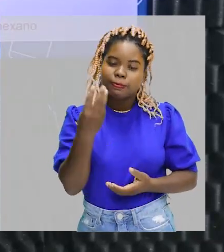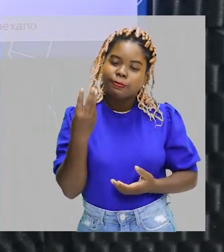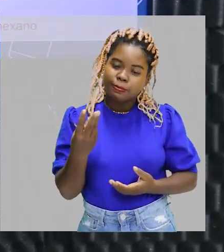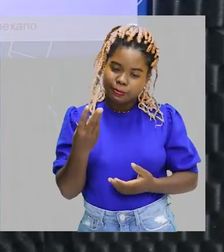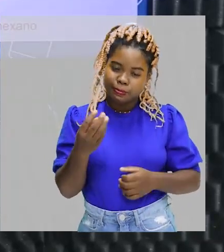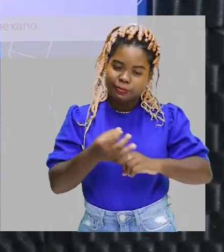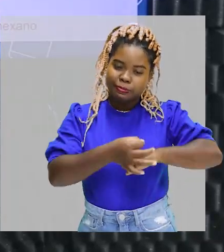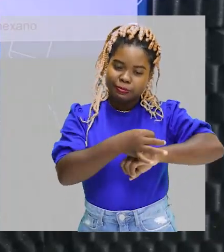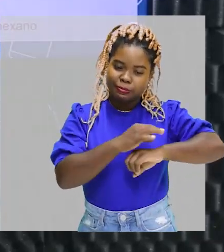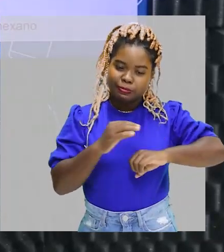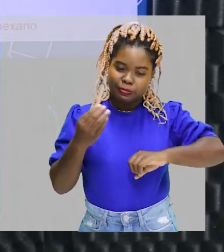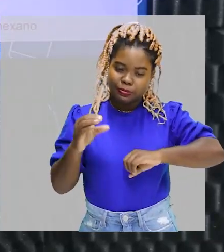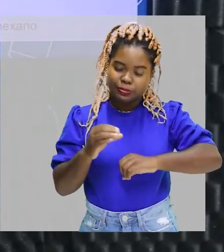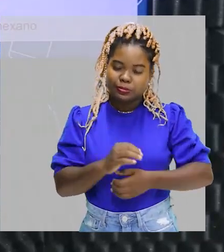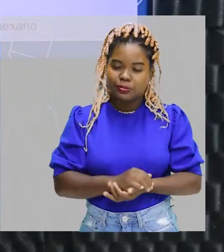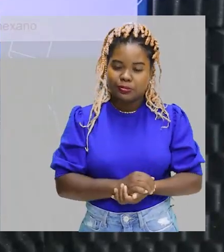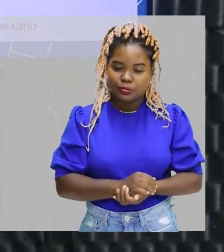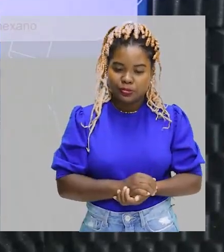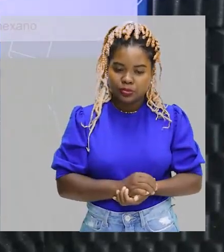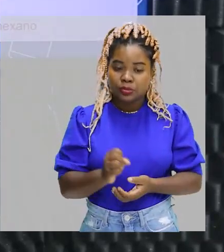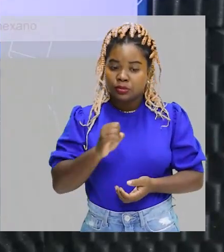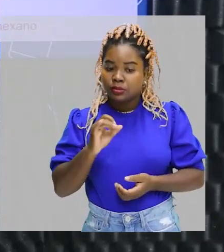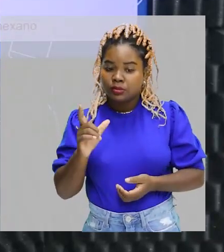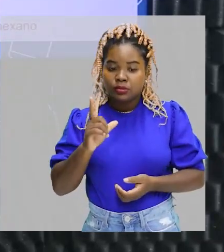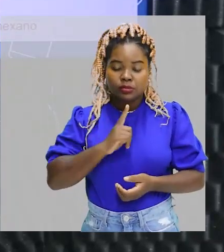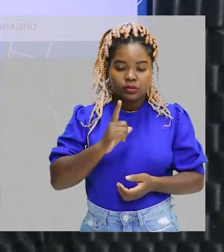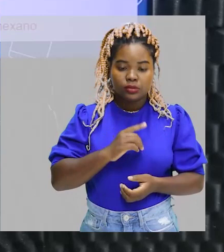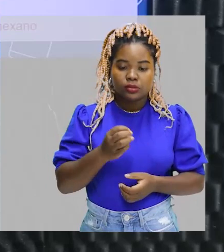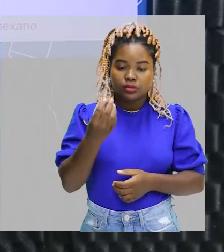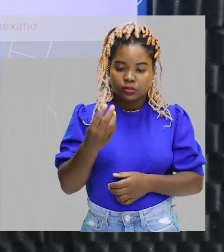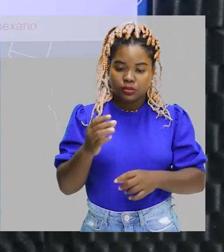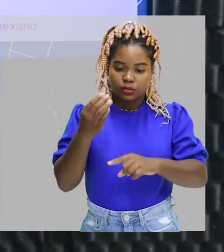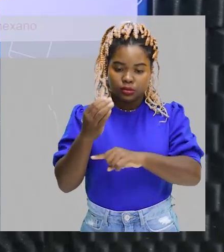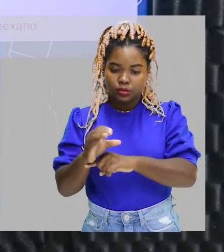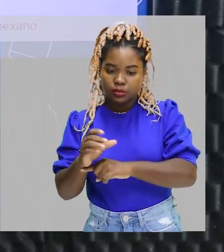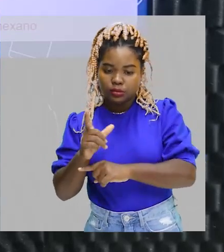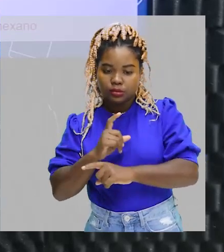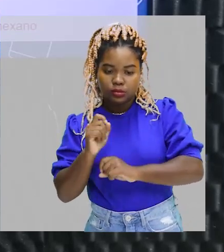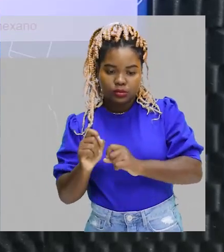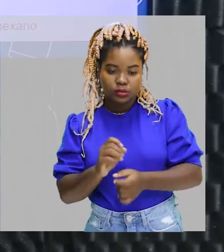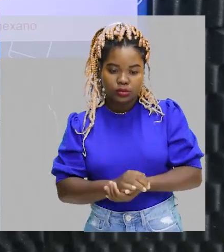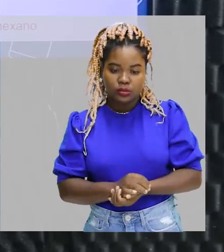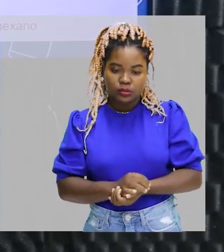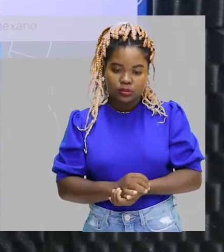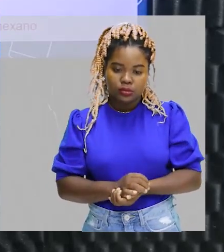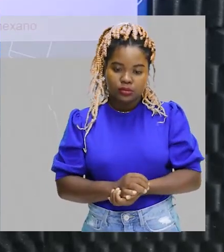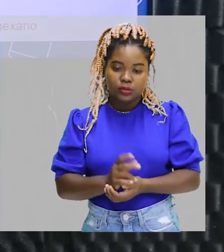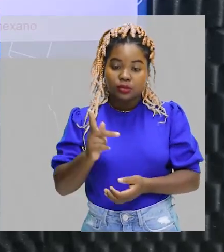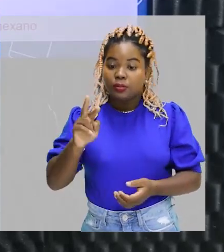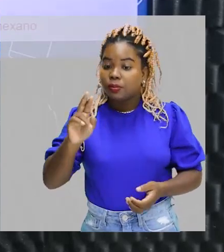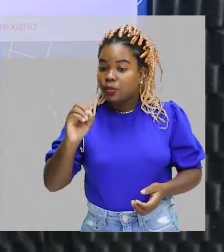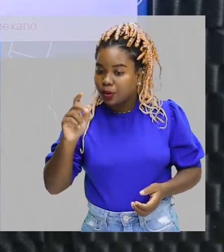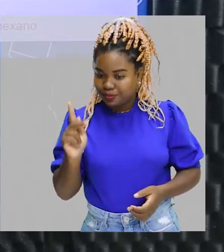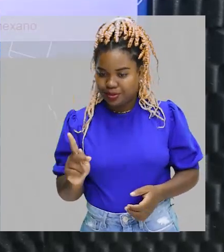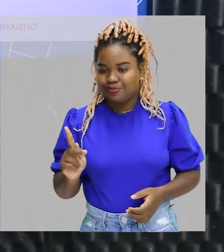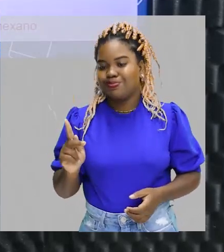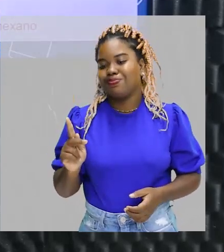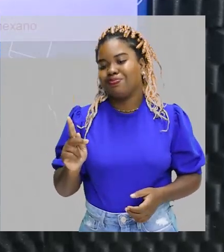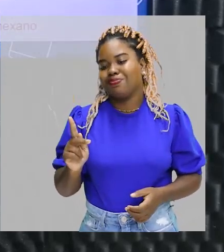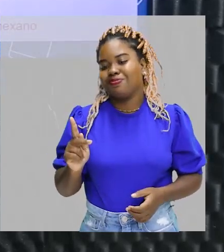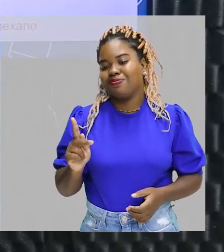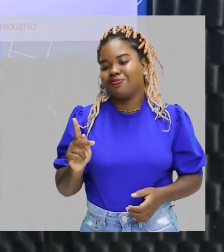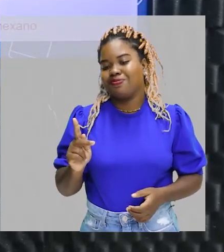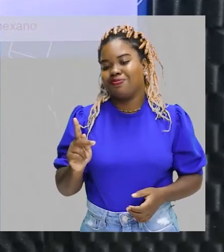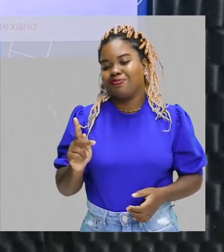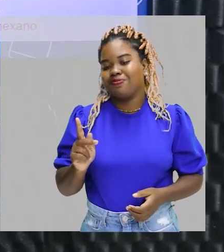três átomos de carbono. Se são três átomos de carbono, eu tenho o prefixo PROP. Beleza?